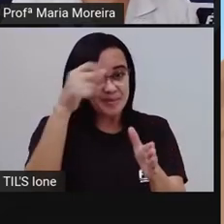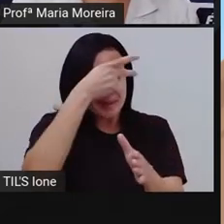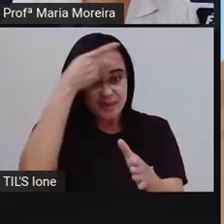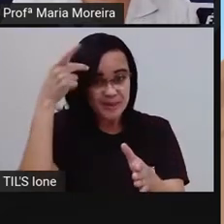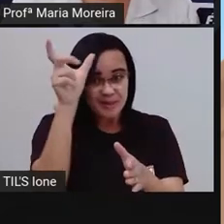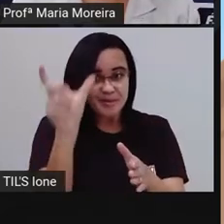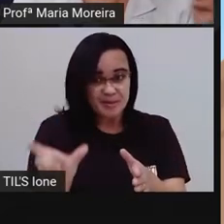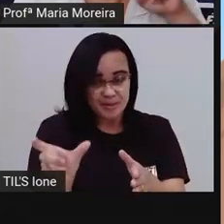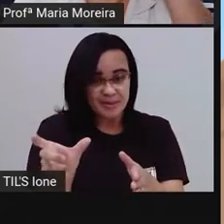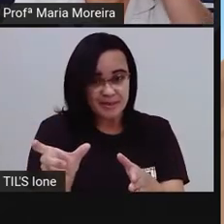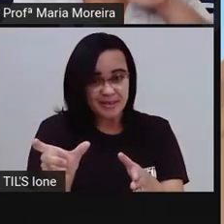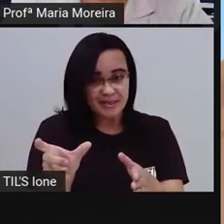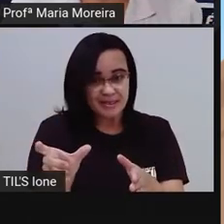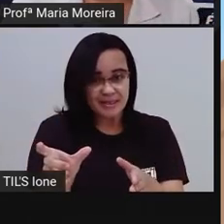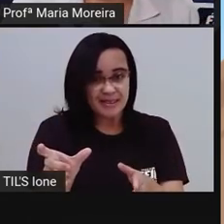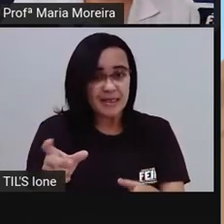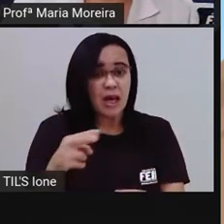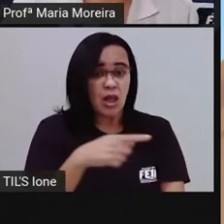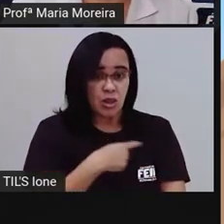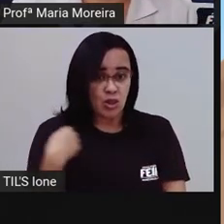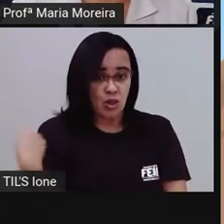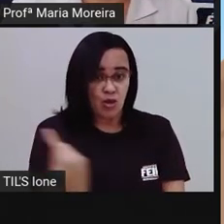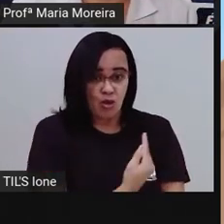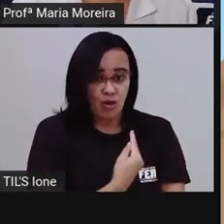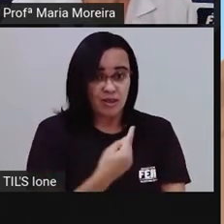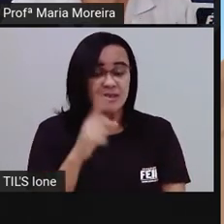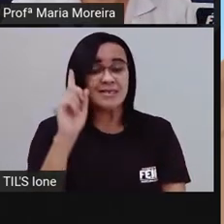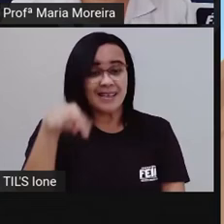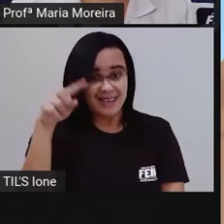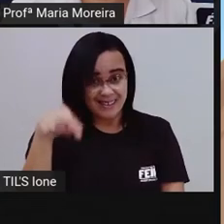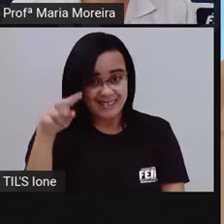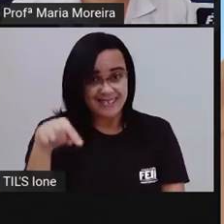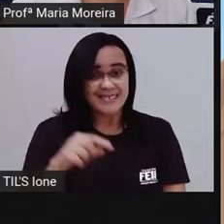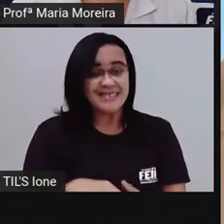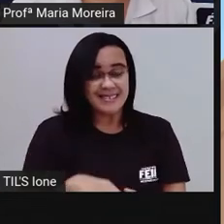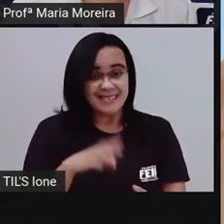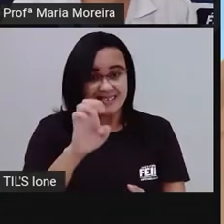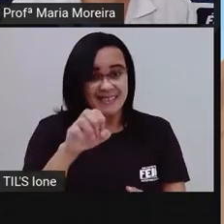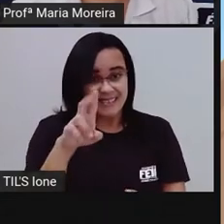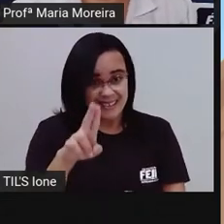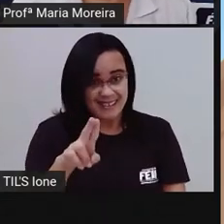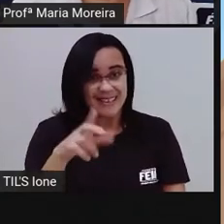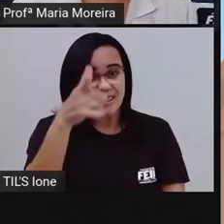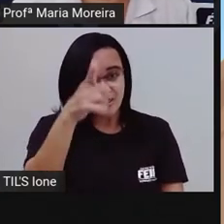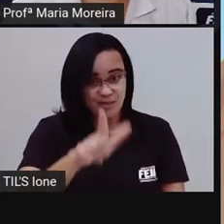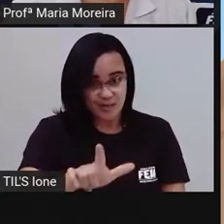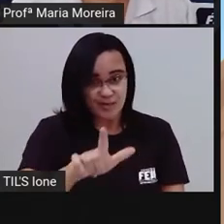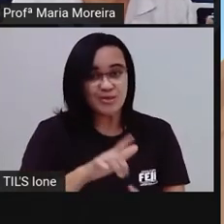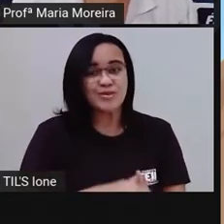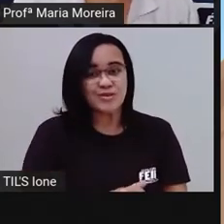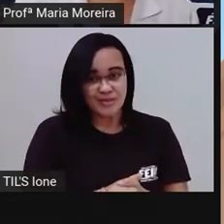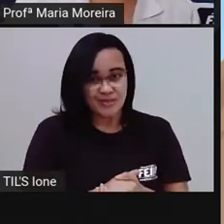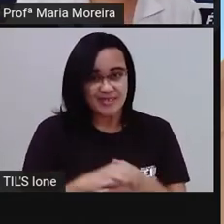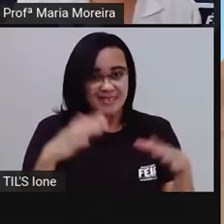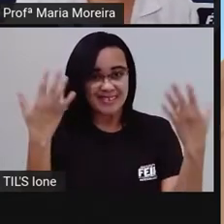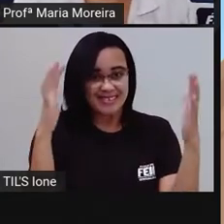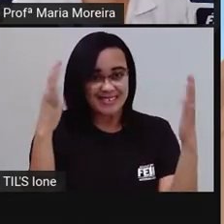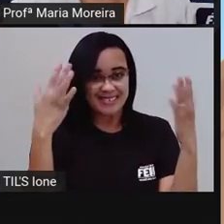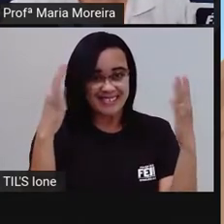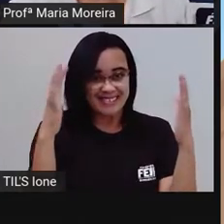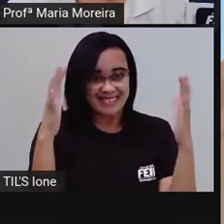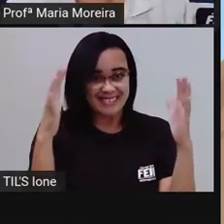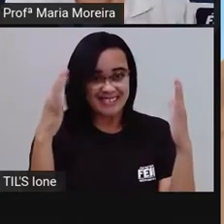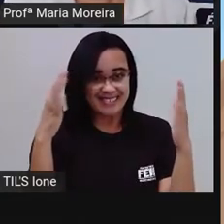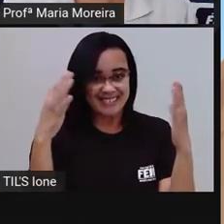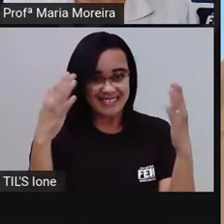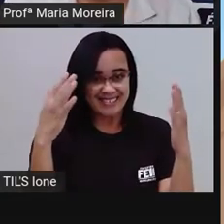Os é pronome? Não, não. Não. é. Eu de novo. Tá vendo? A gente já sabe. Eu é o quê? Primeira pessoa do